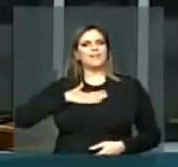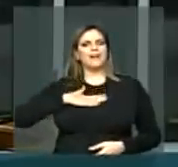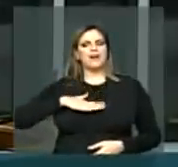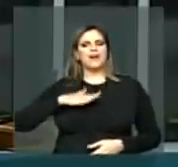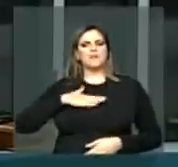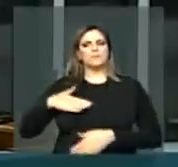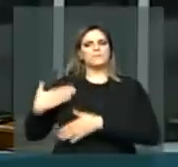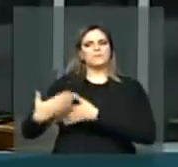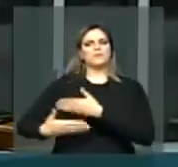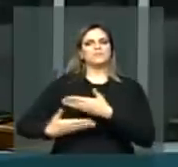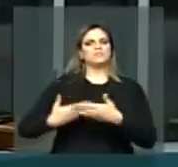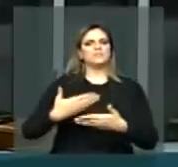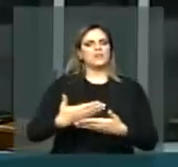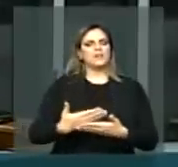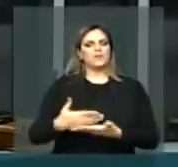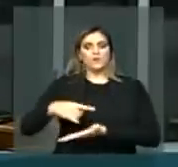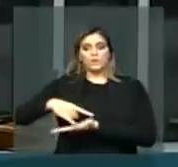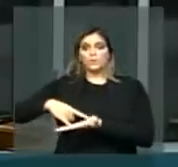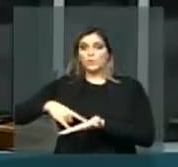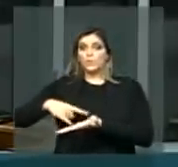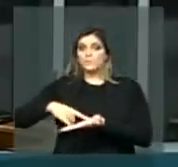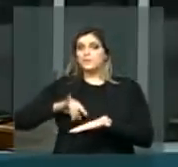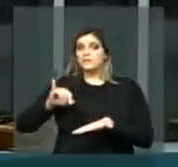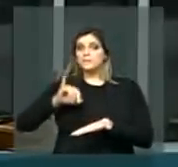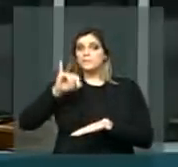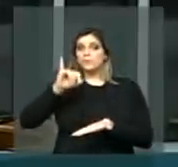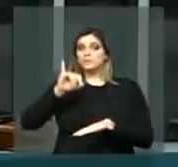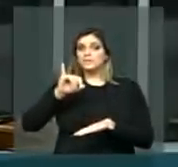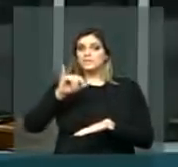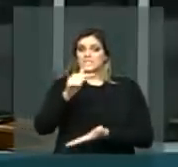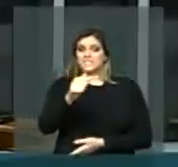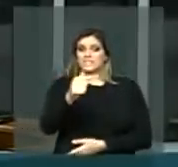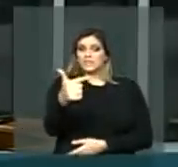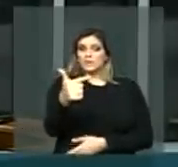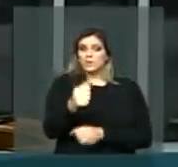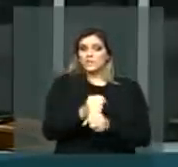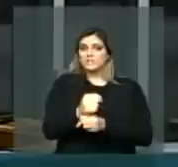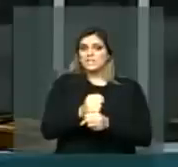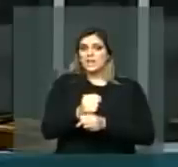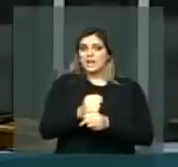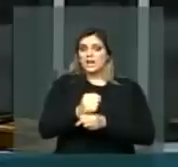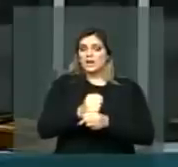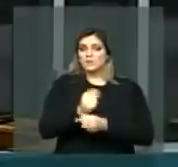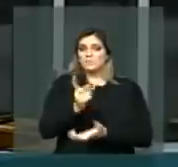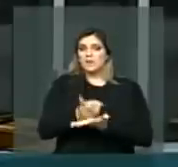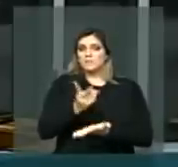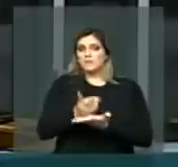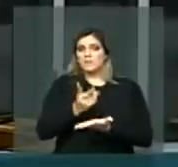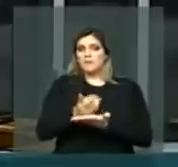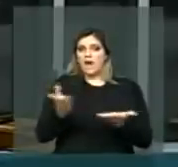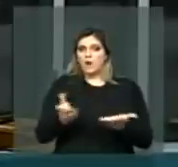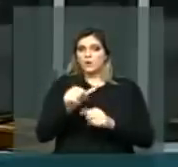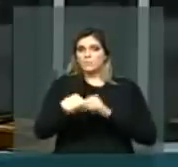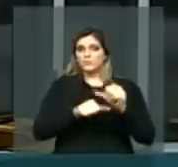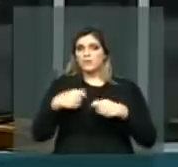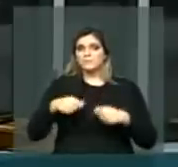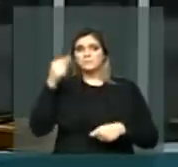Nós estamos falando de um documento de 72 anos, o Código Penal Brasileiro.